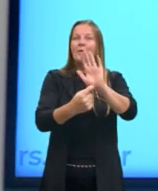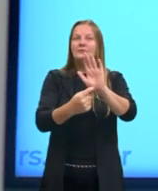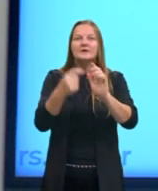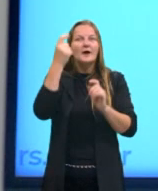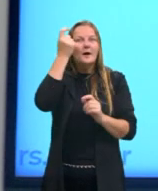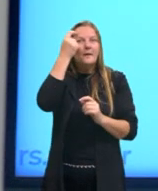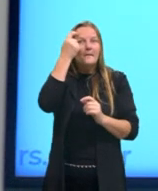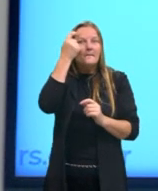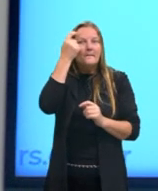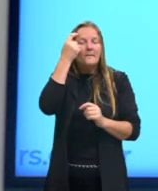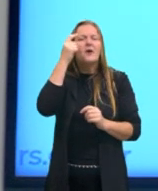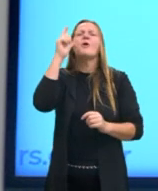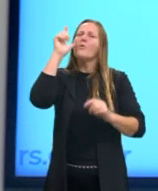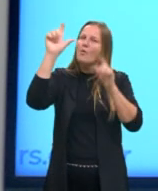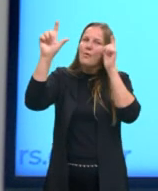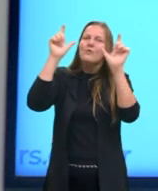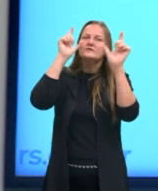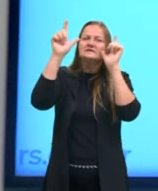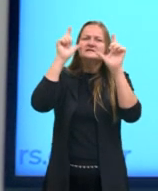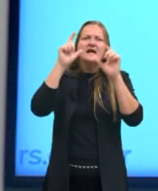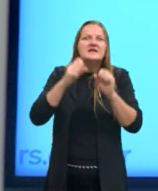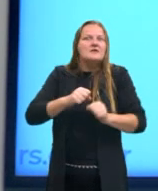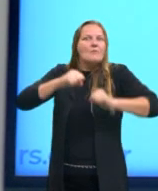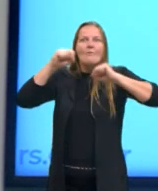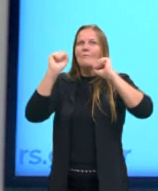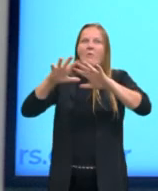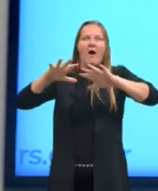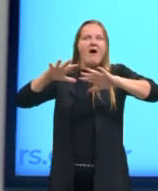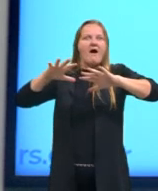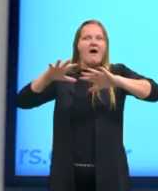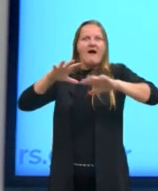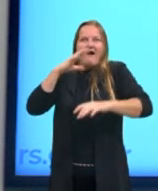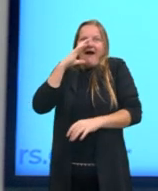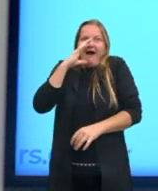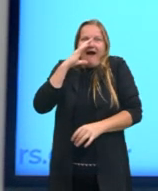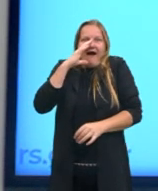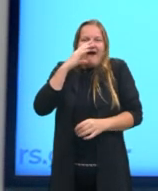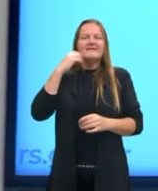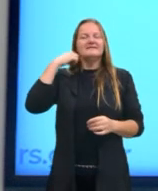cabeça consegue fazer coisas impressionantes.